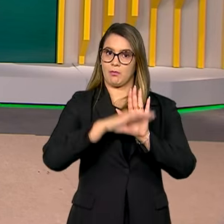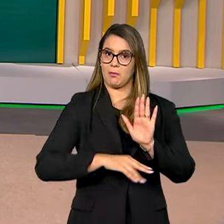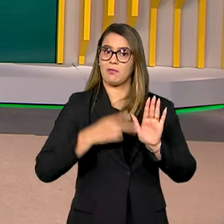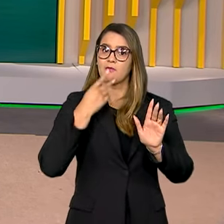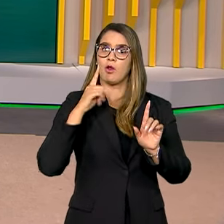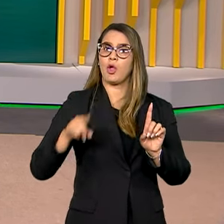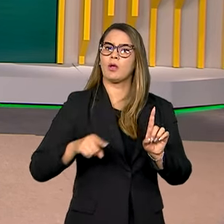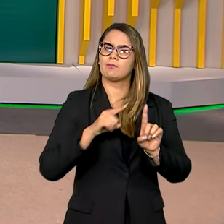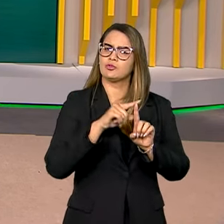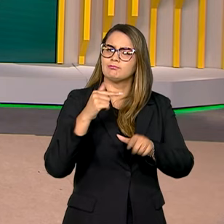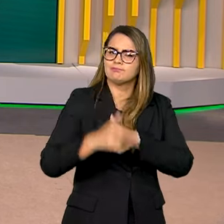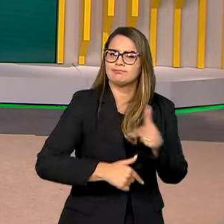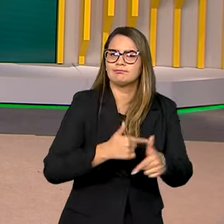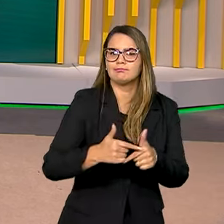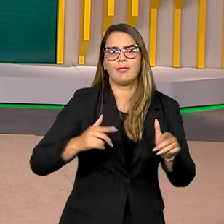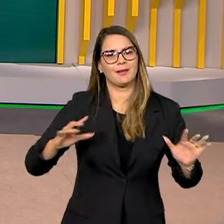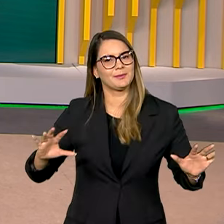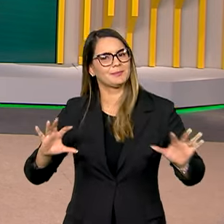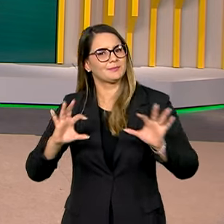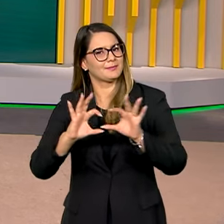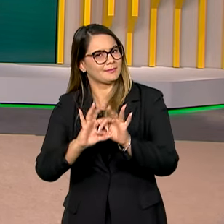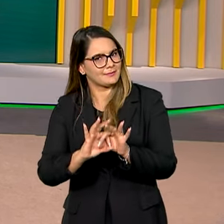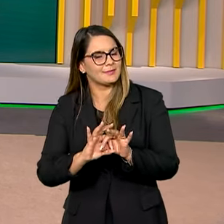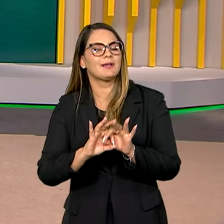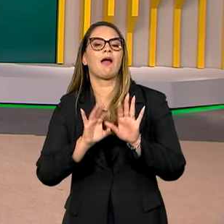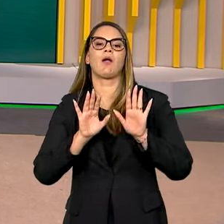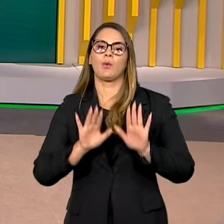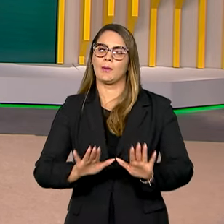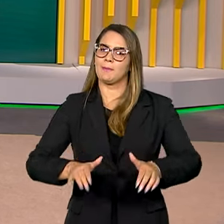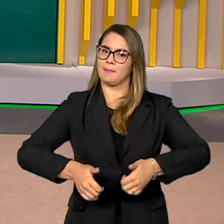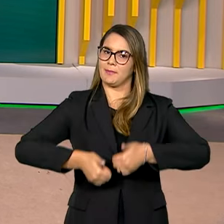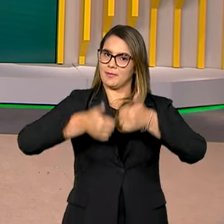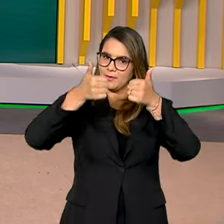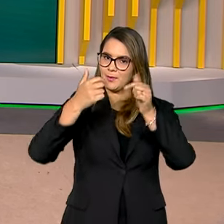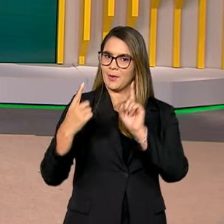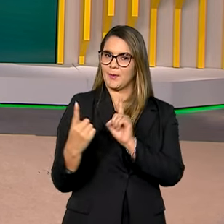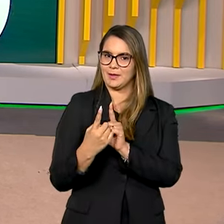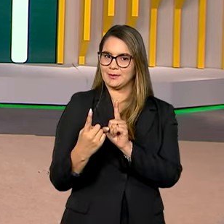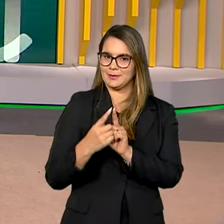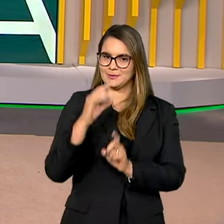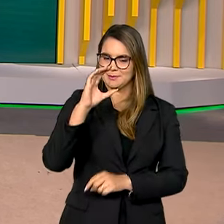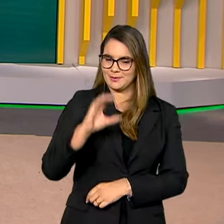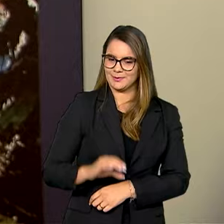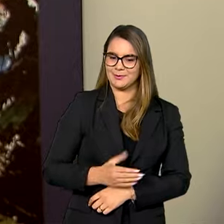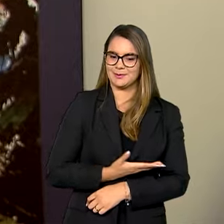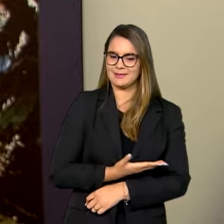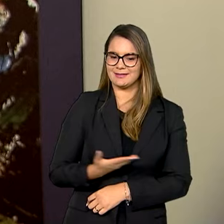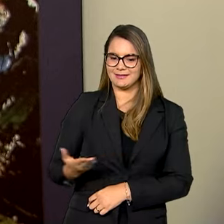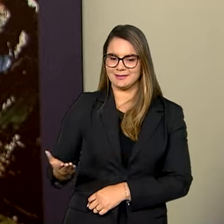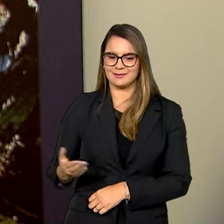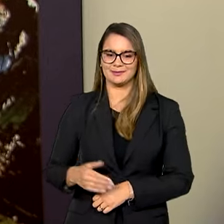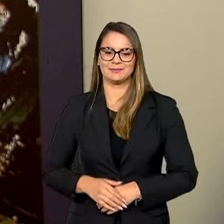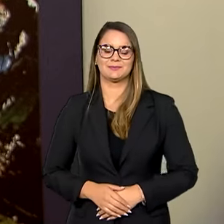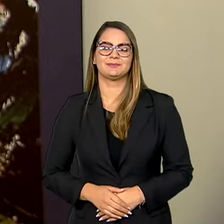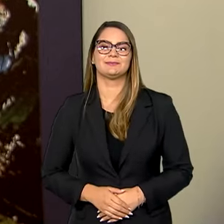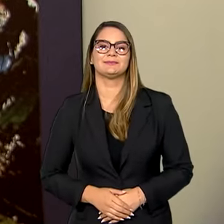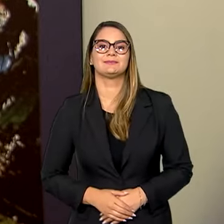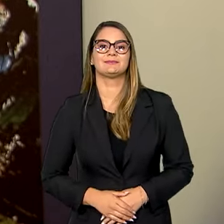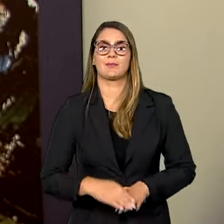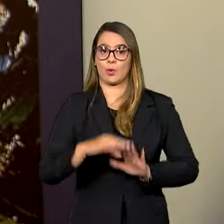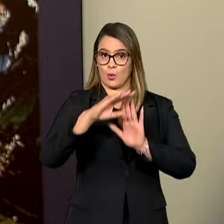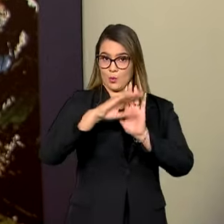objetivo é trabalhar de forma integrada e, com isso, melhorar o atendimento ao cidadão. O programa